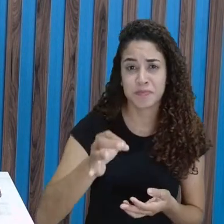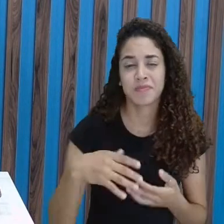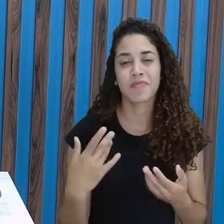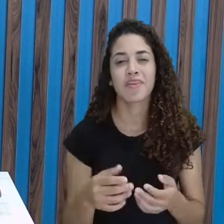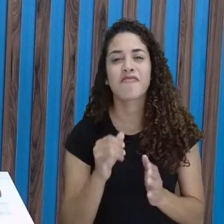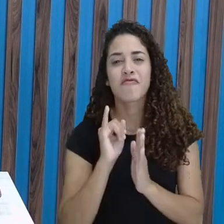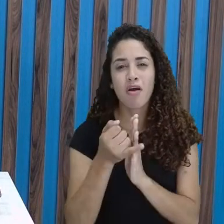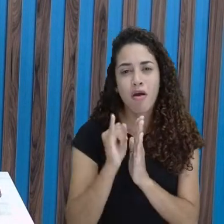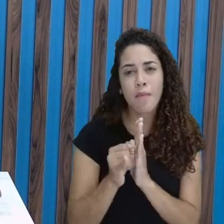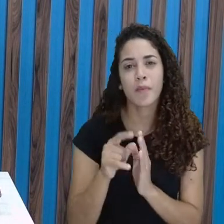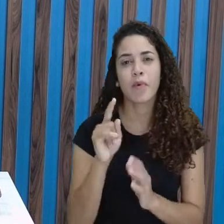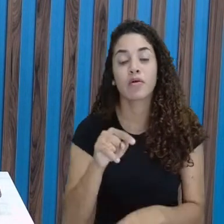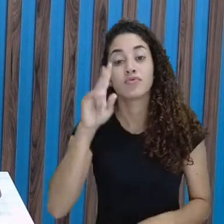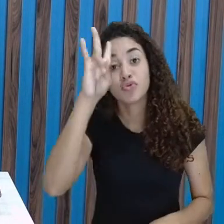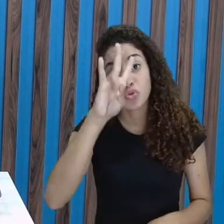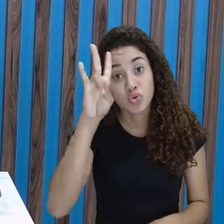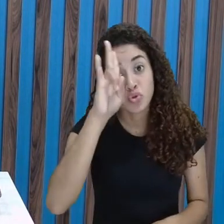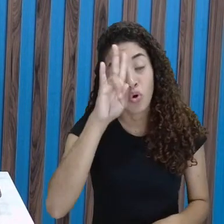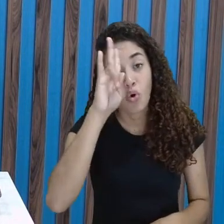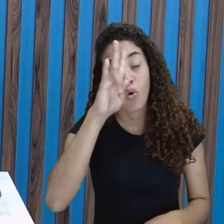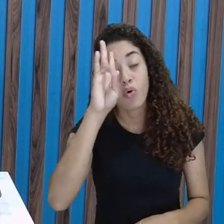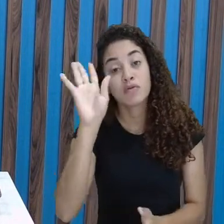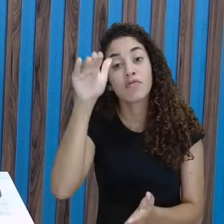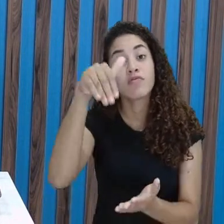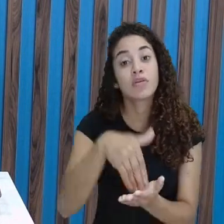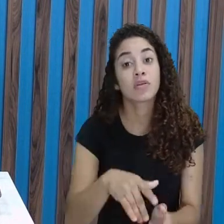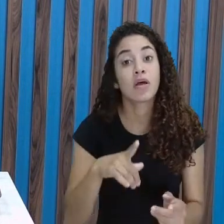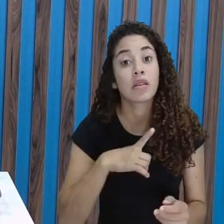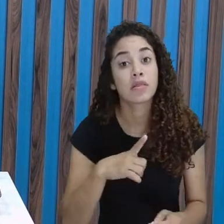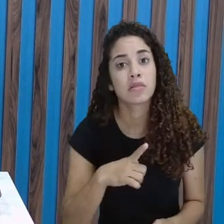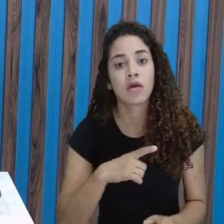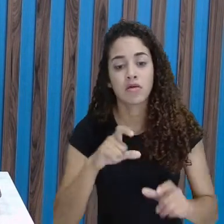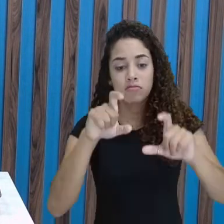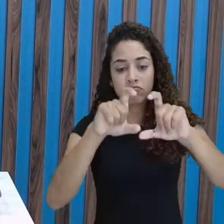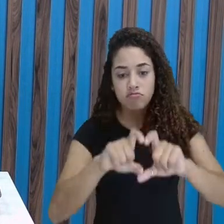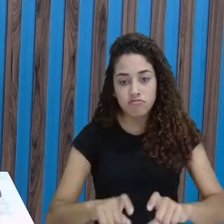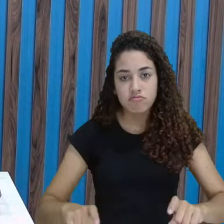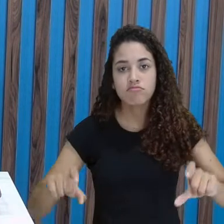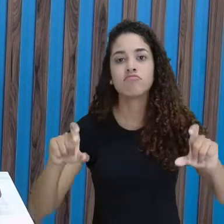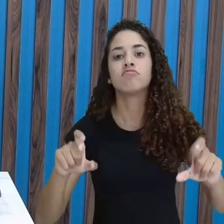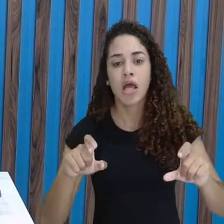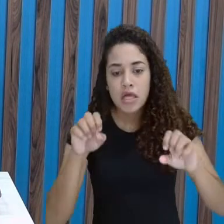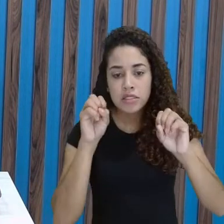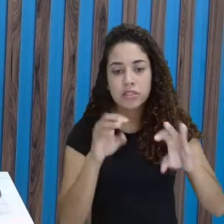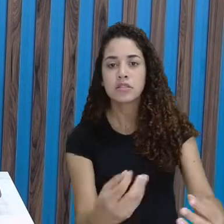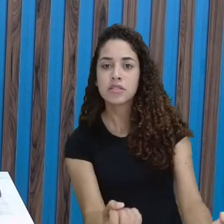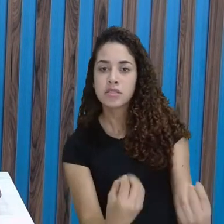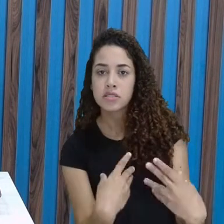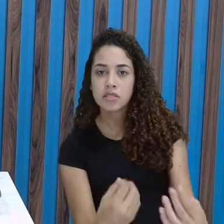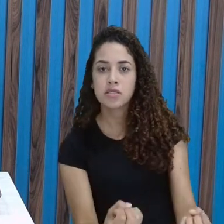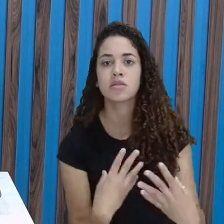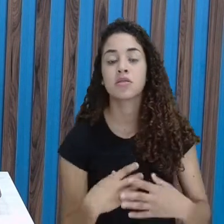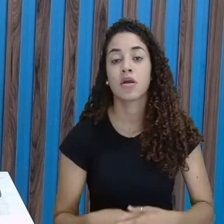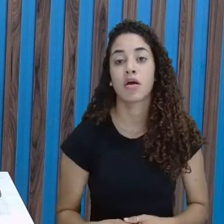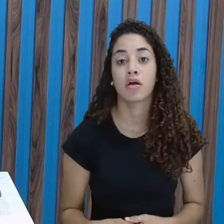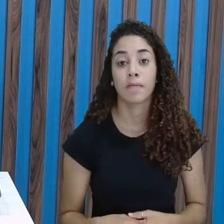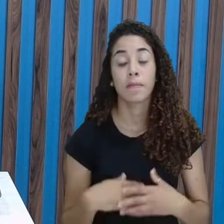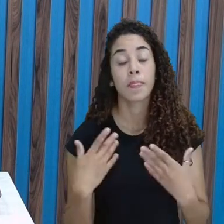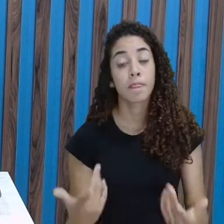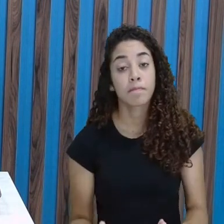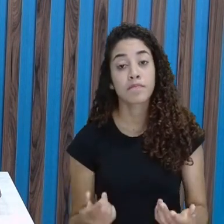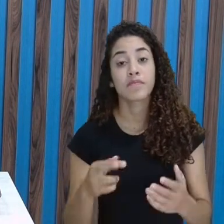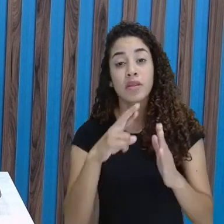Fábula é uma história que no final tem o quê? Uma lição de moral, tem um ensinamento. E a receita?